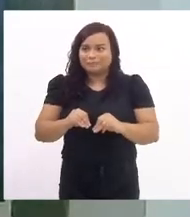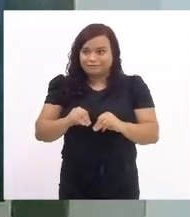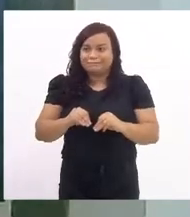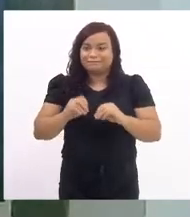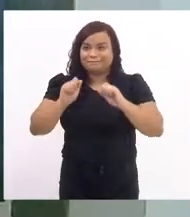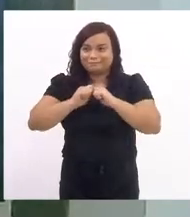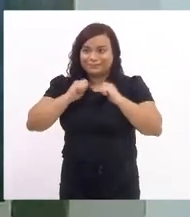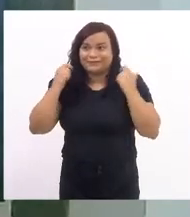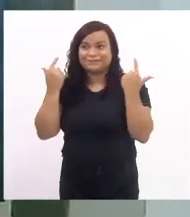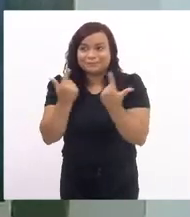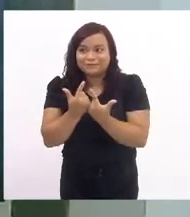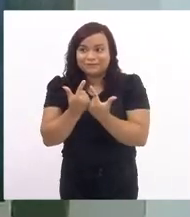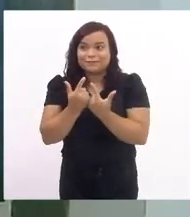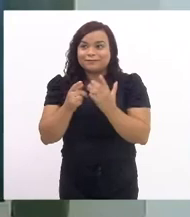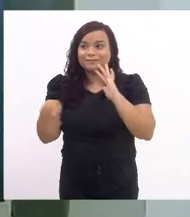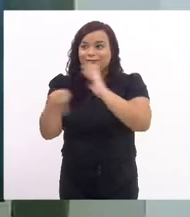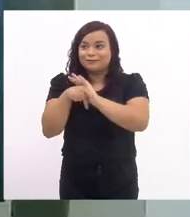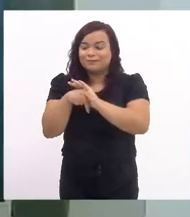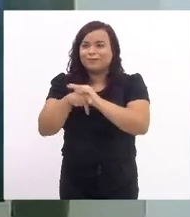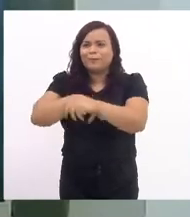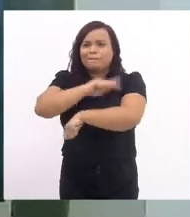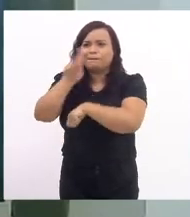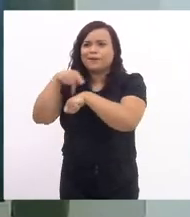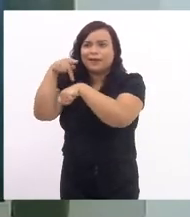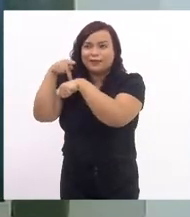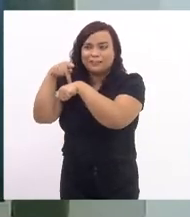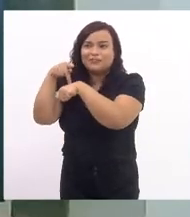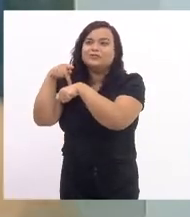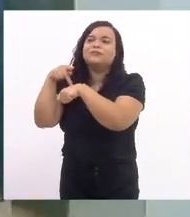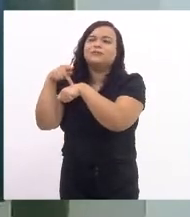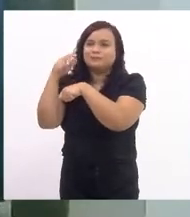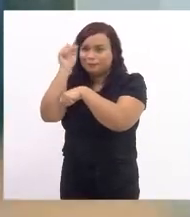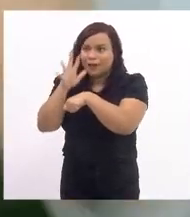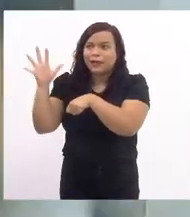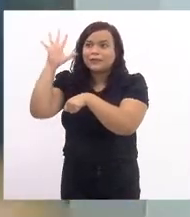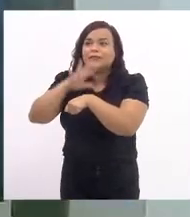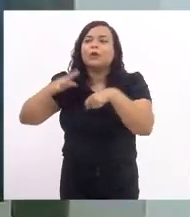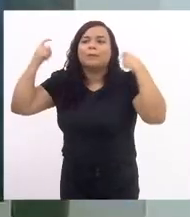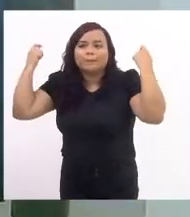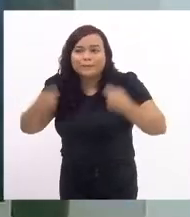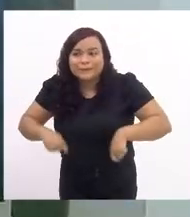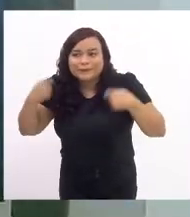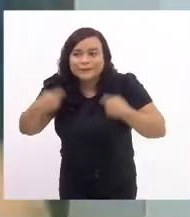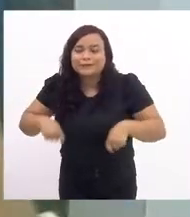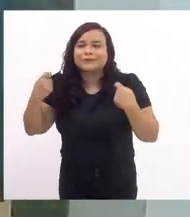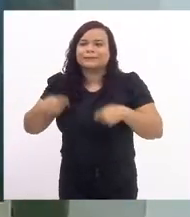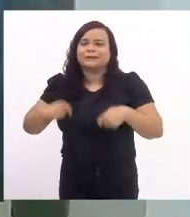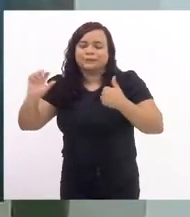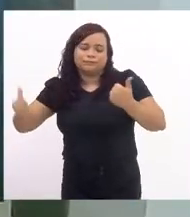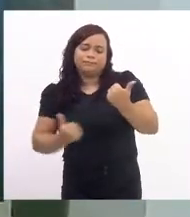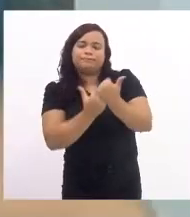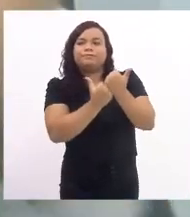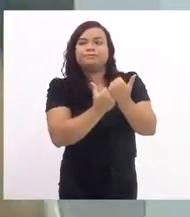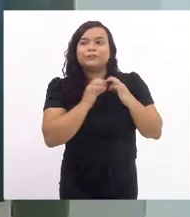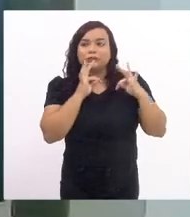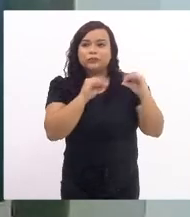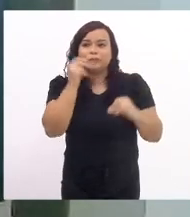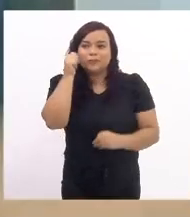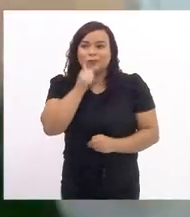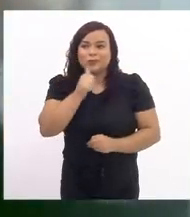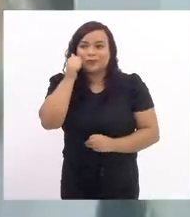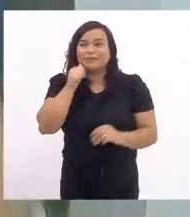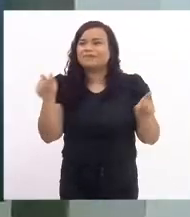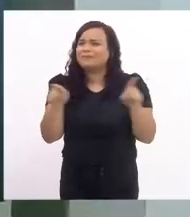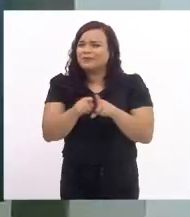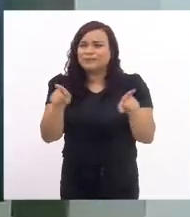deste país devem manifestar no dia de hoje o seu apoio total a todas as mulheres e o repúdio